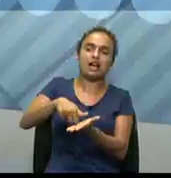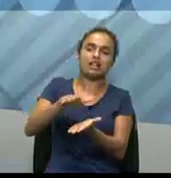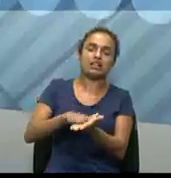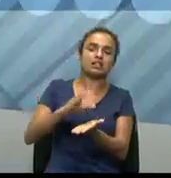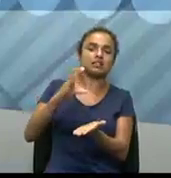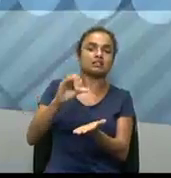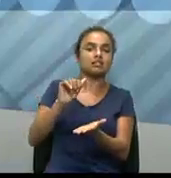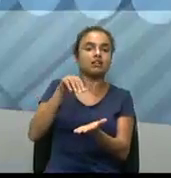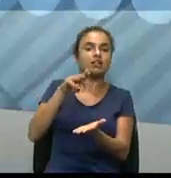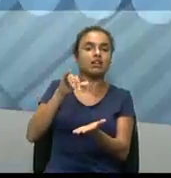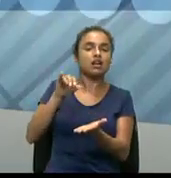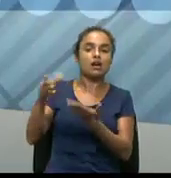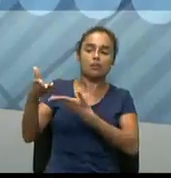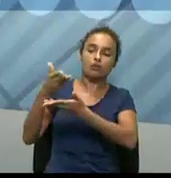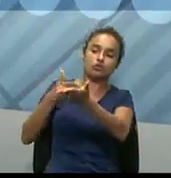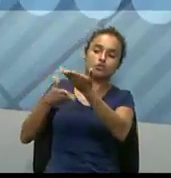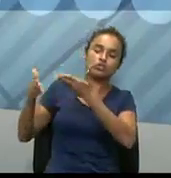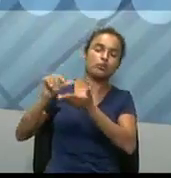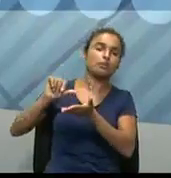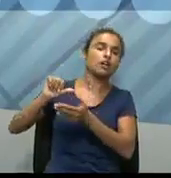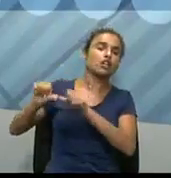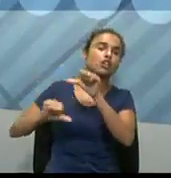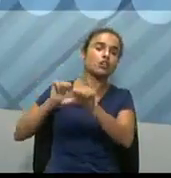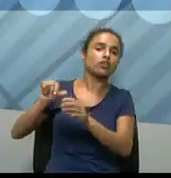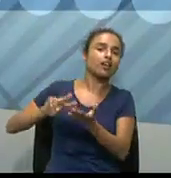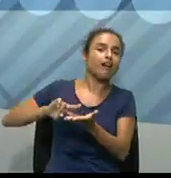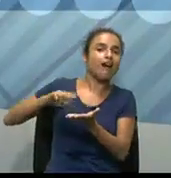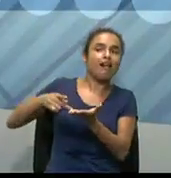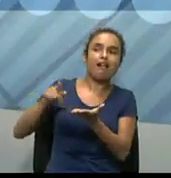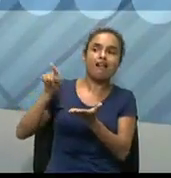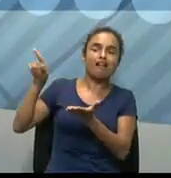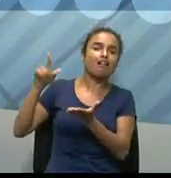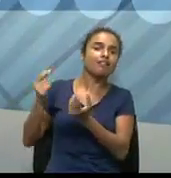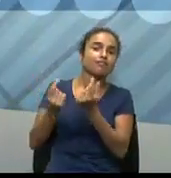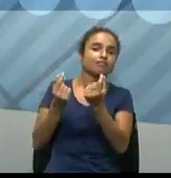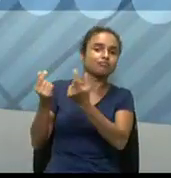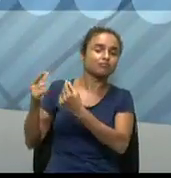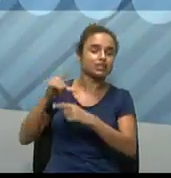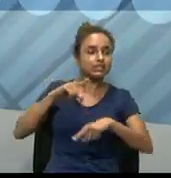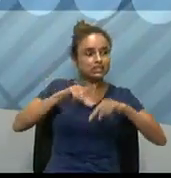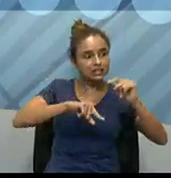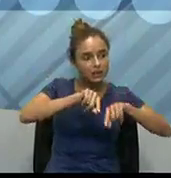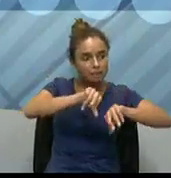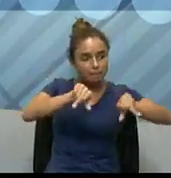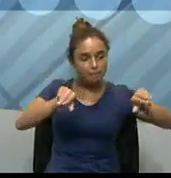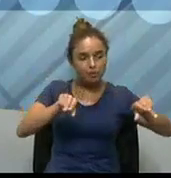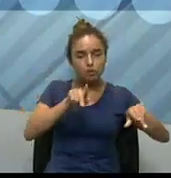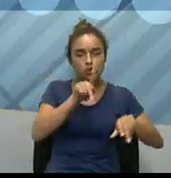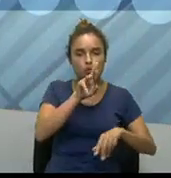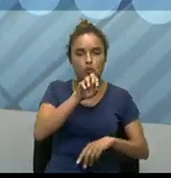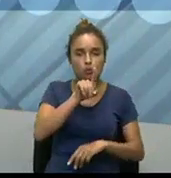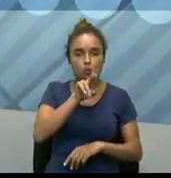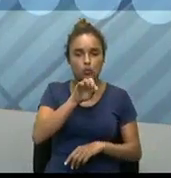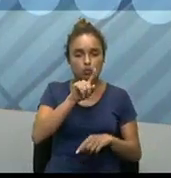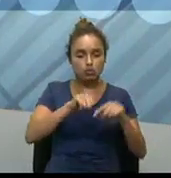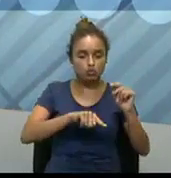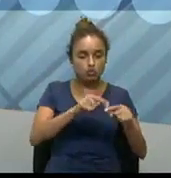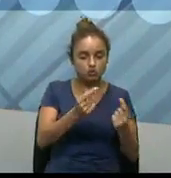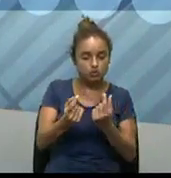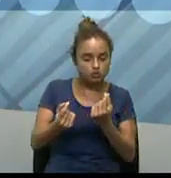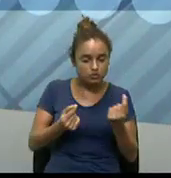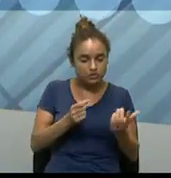a gente vai falar, né? Então, que existem vários produtos e serviços, né? E se a gente for verificar ou